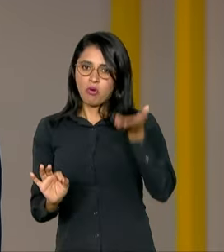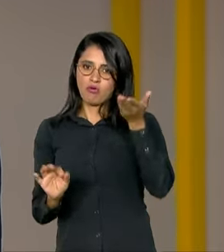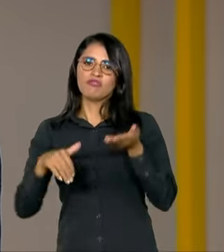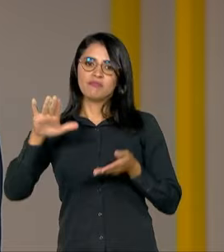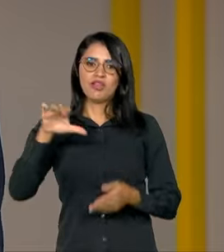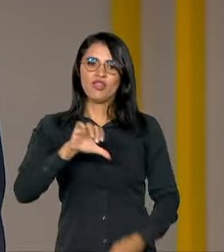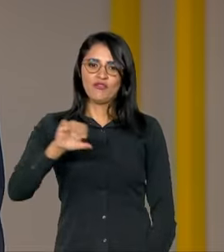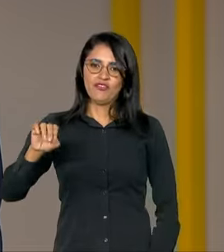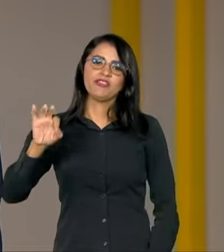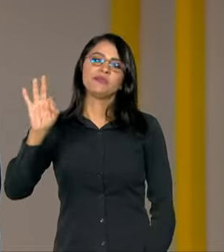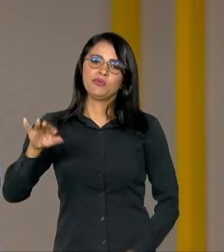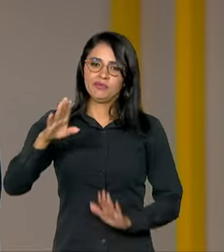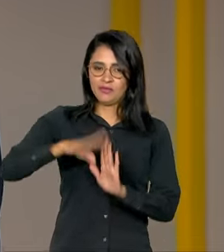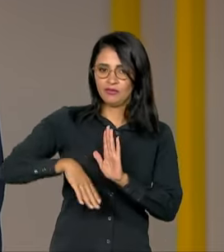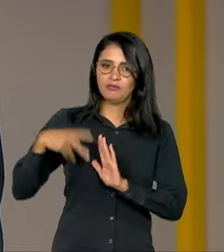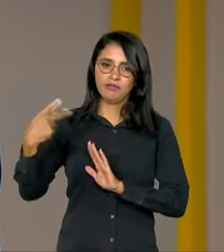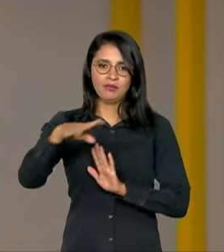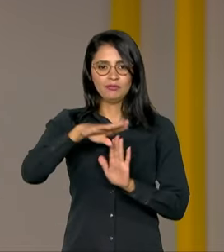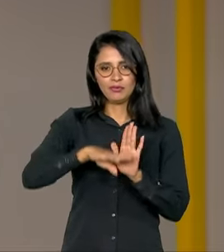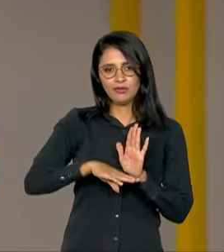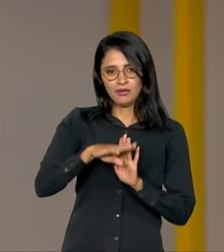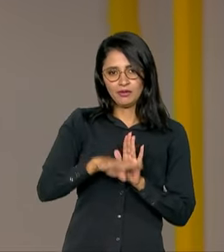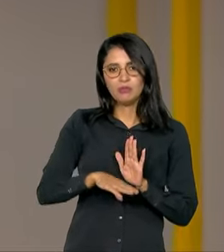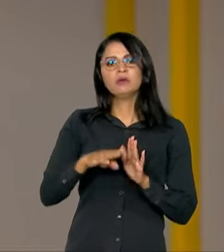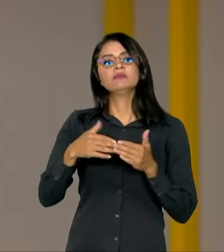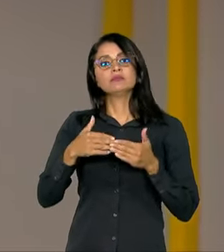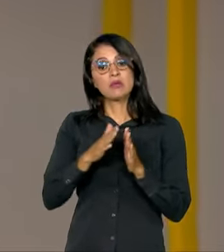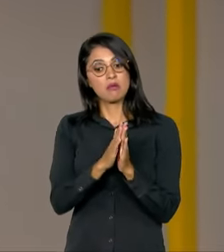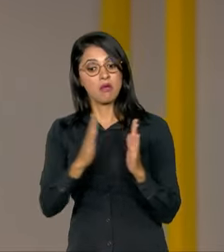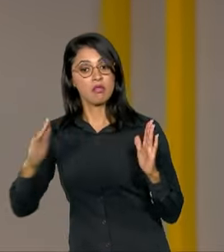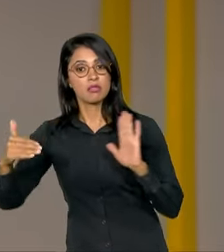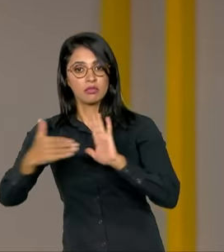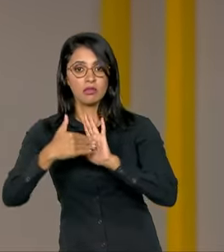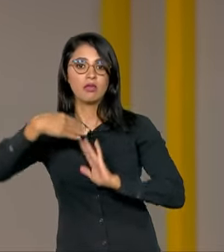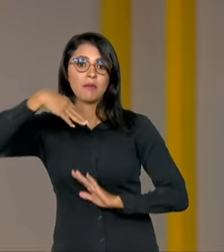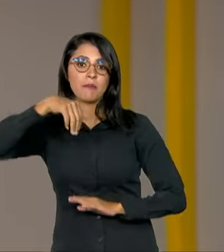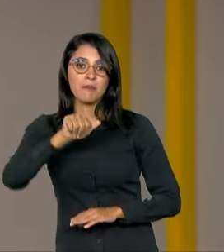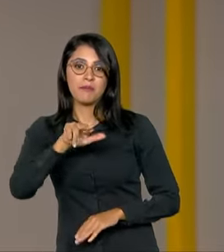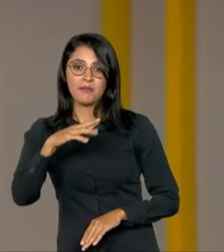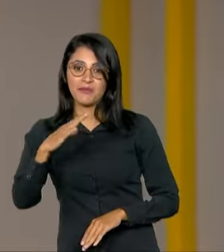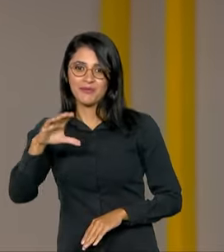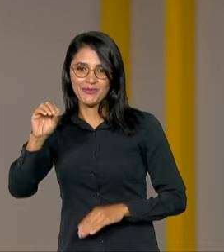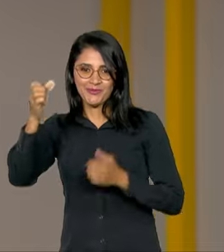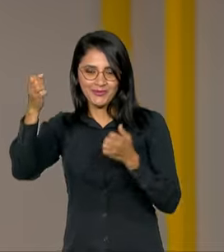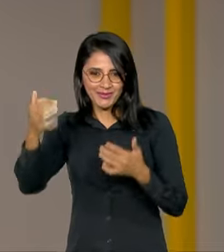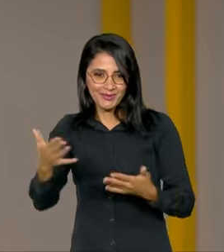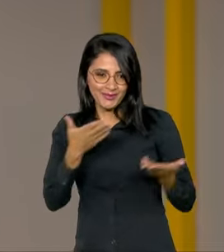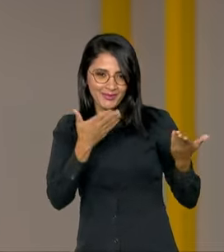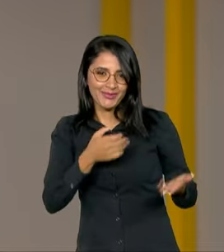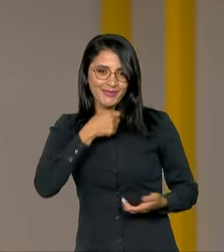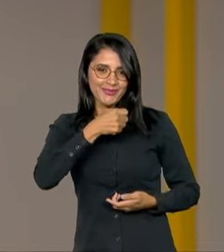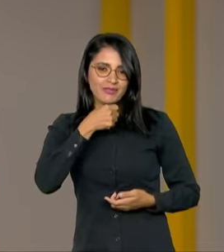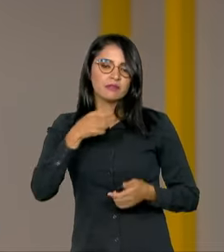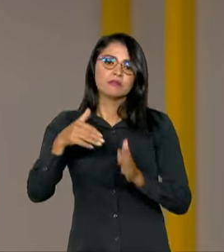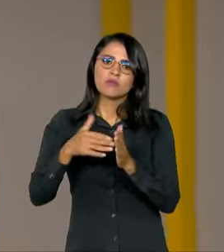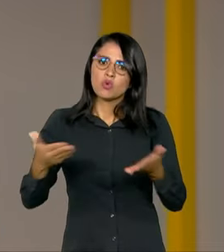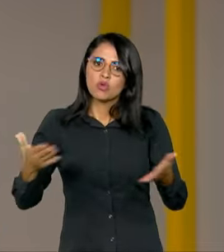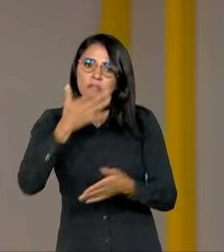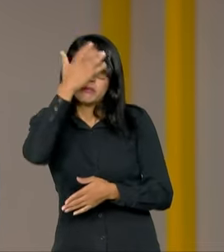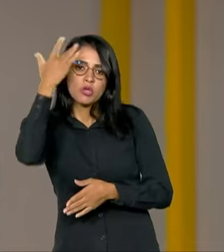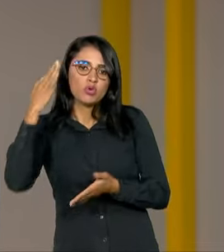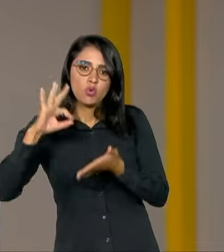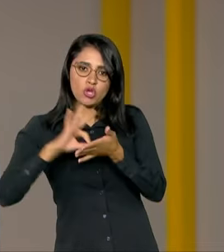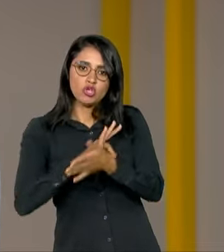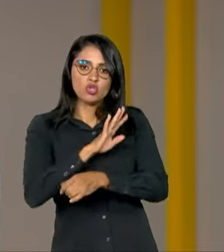% pelo programa Desenrola Brasil, prorrogado até março, como explicou a Jéssica Gonçalves. E a partir de hoje, então, quem tem conta do tipo